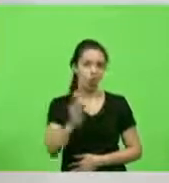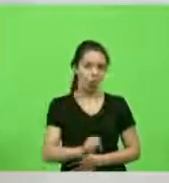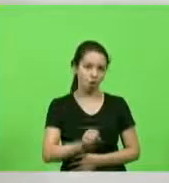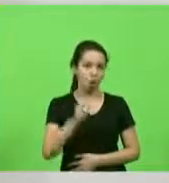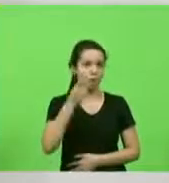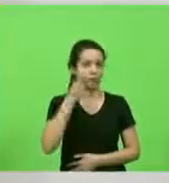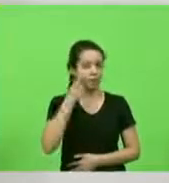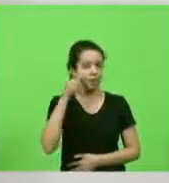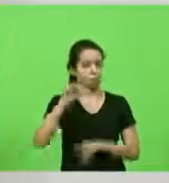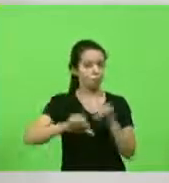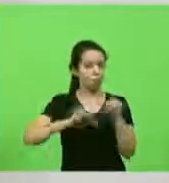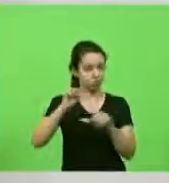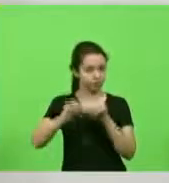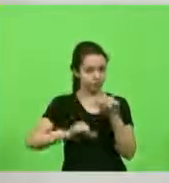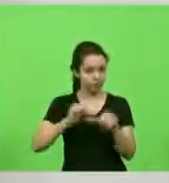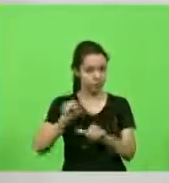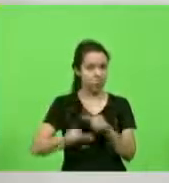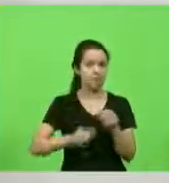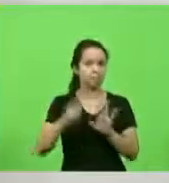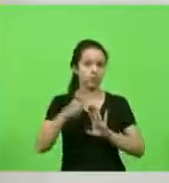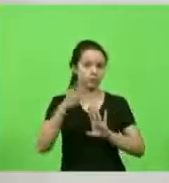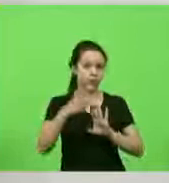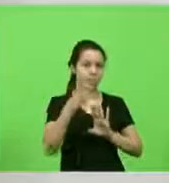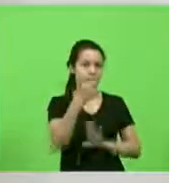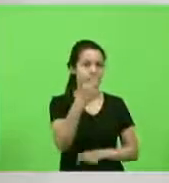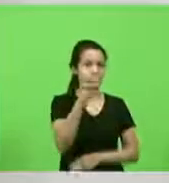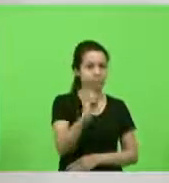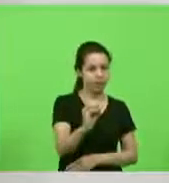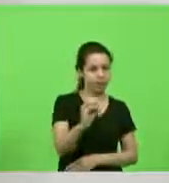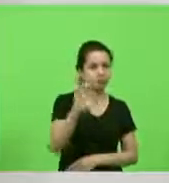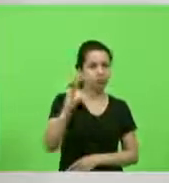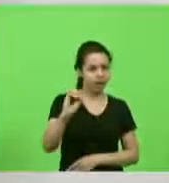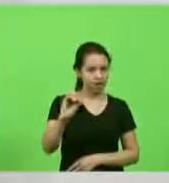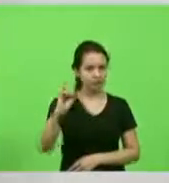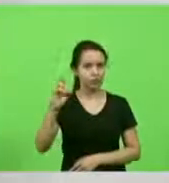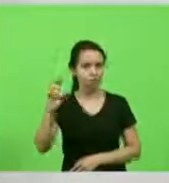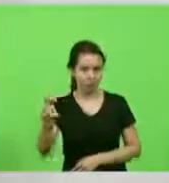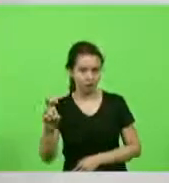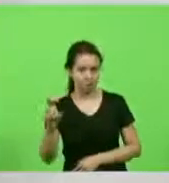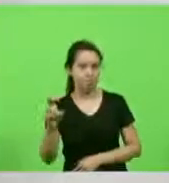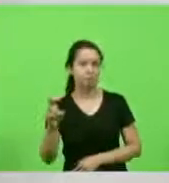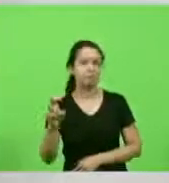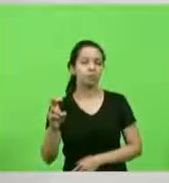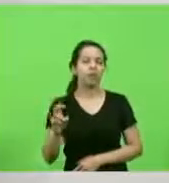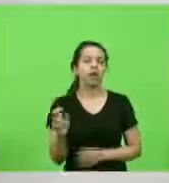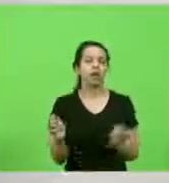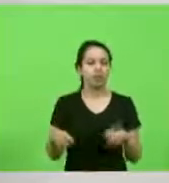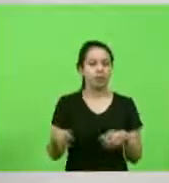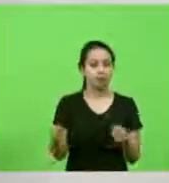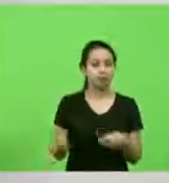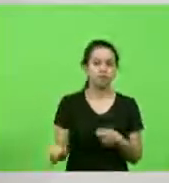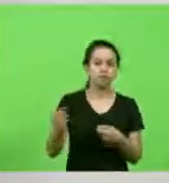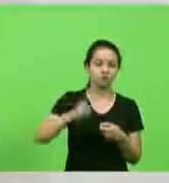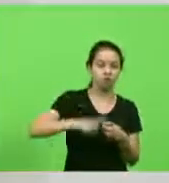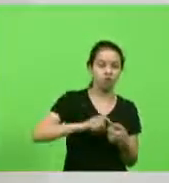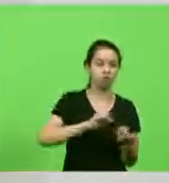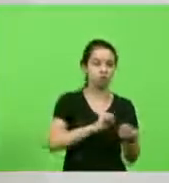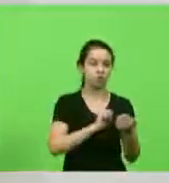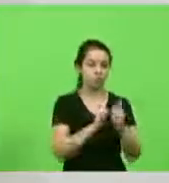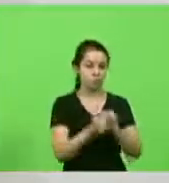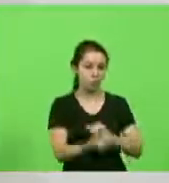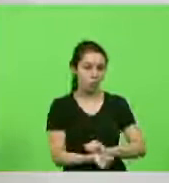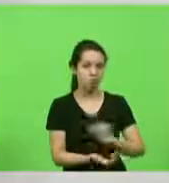a portaria 1005 possibilitando o retorno seguro com medidas sanitárias do futebol